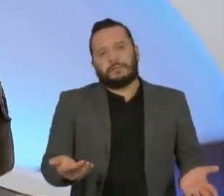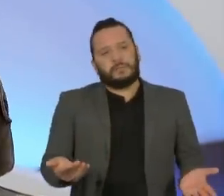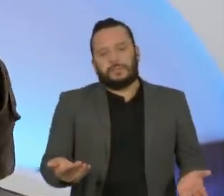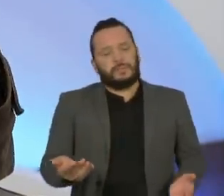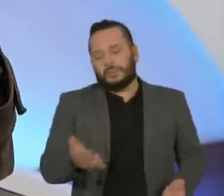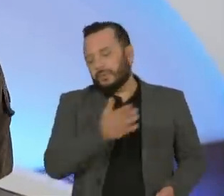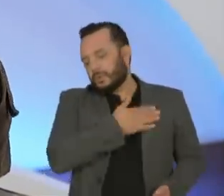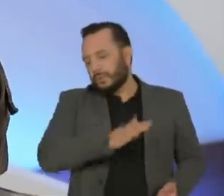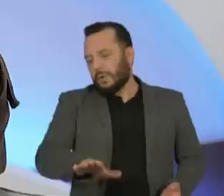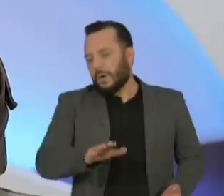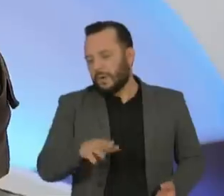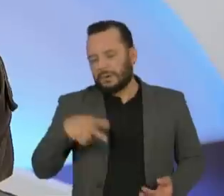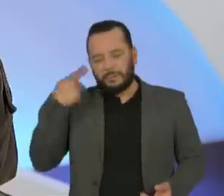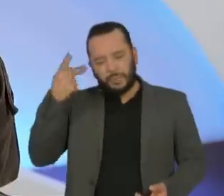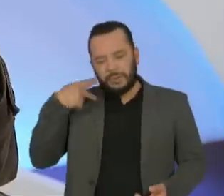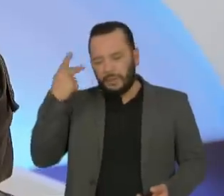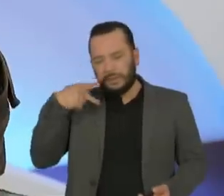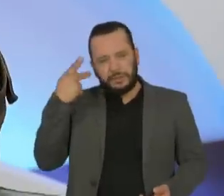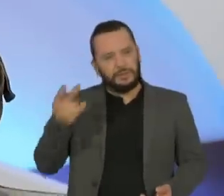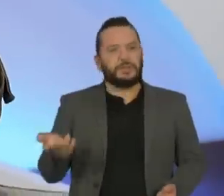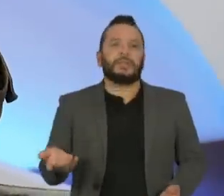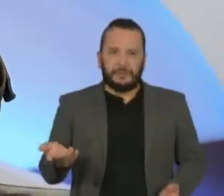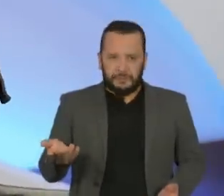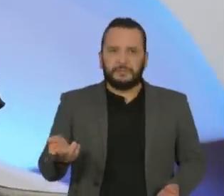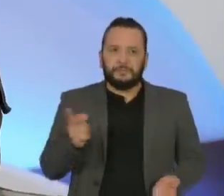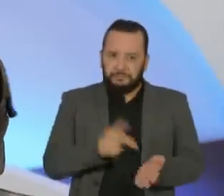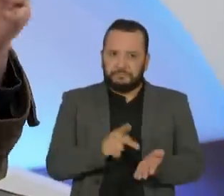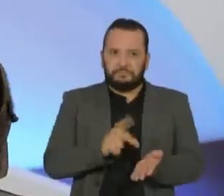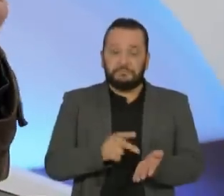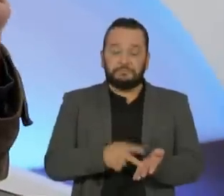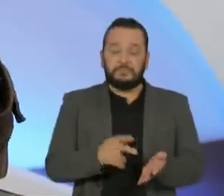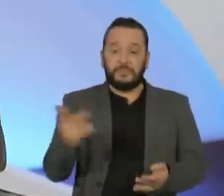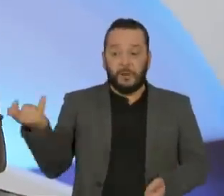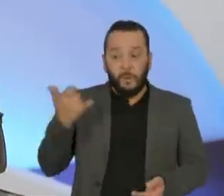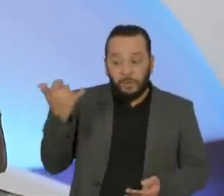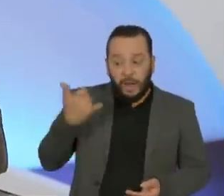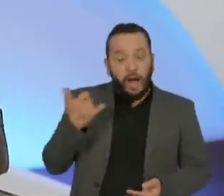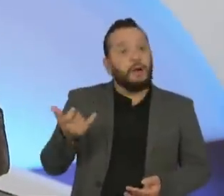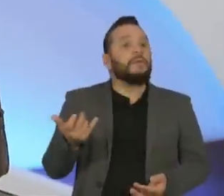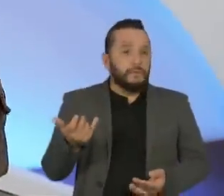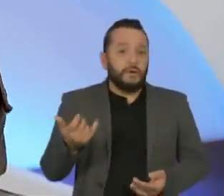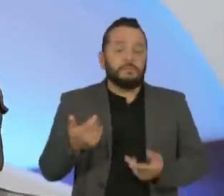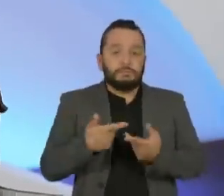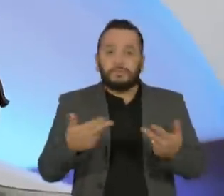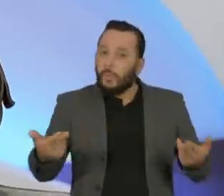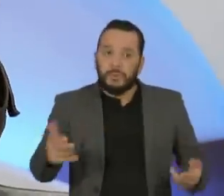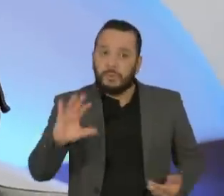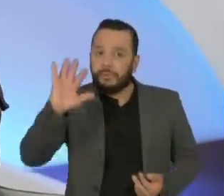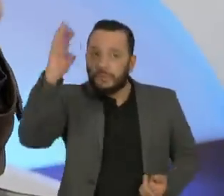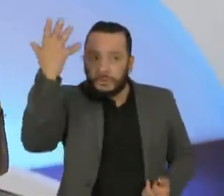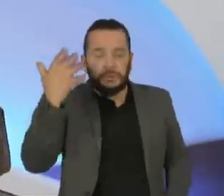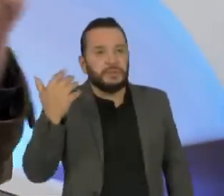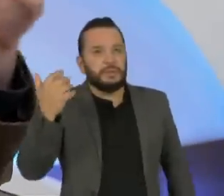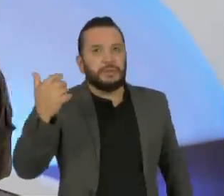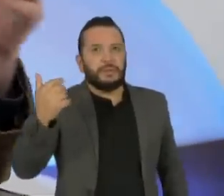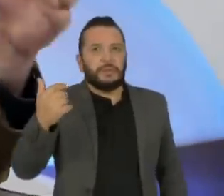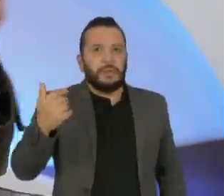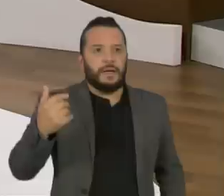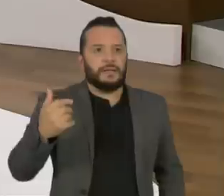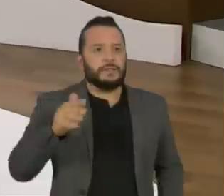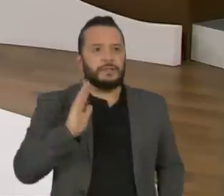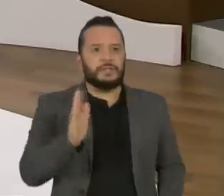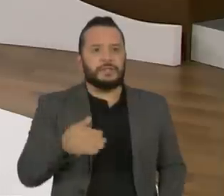política, constrangidérrimo em relação a tudo isso e contava as coisas que aconteciam, ficava ridicularizando